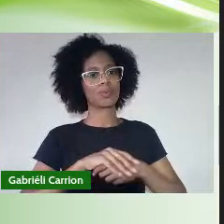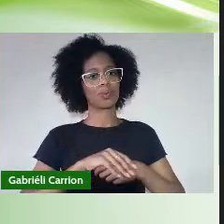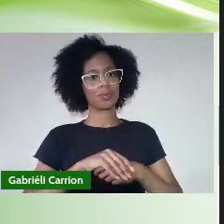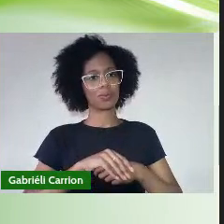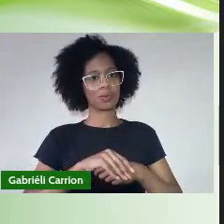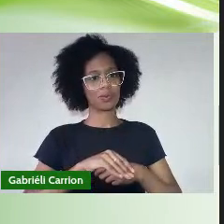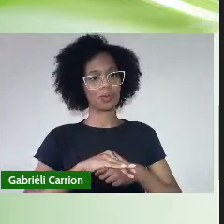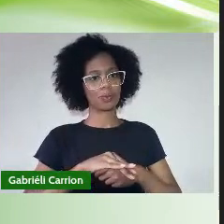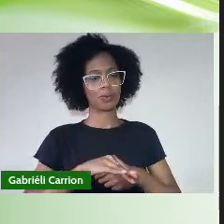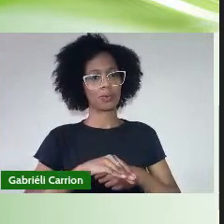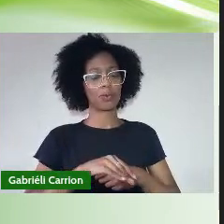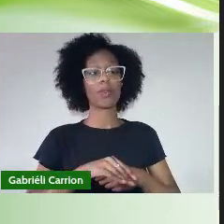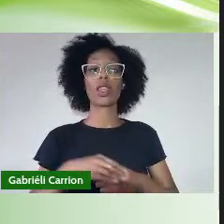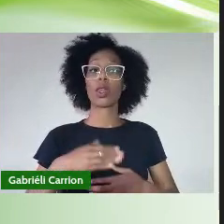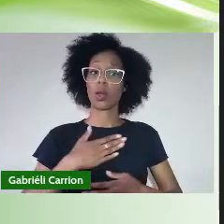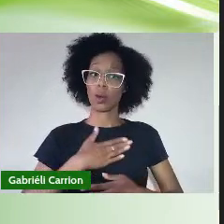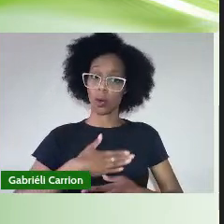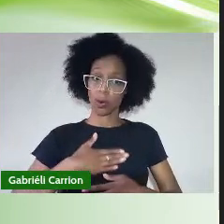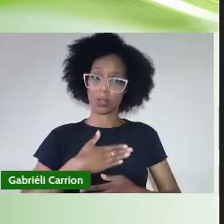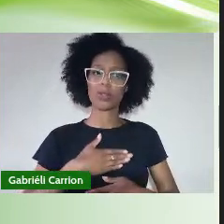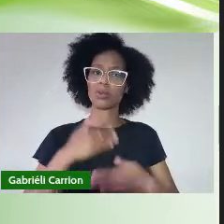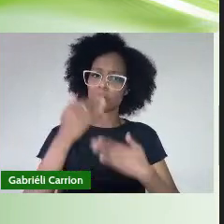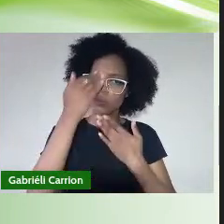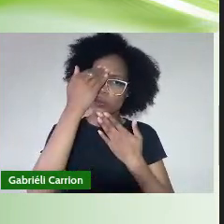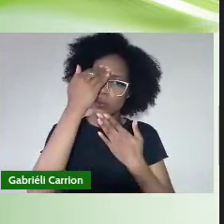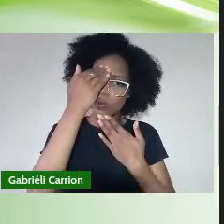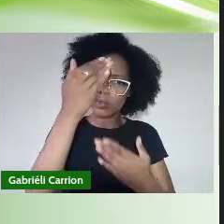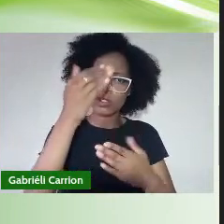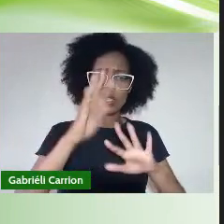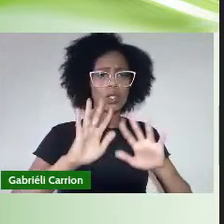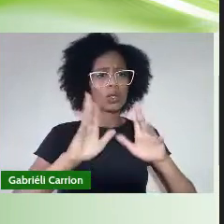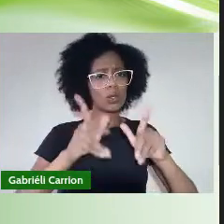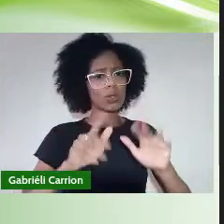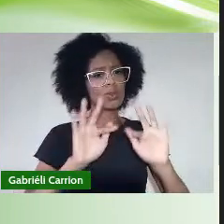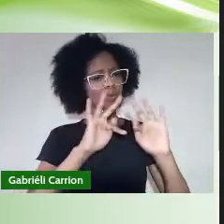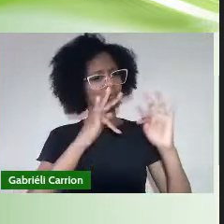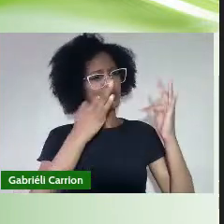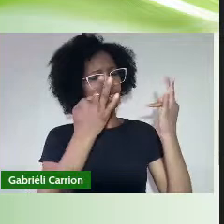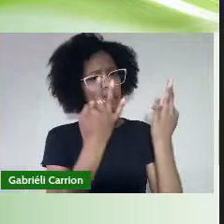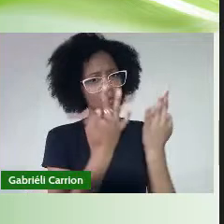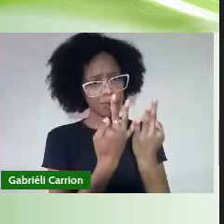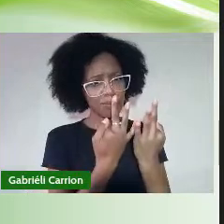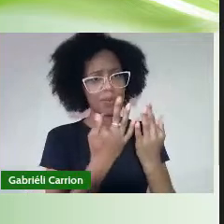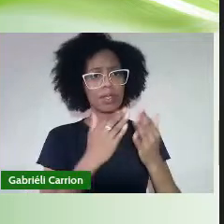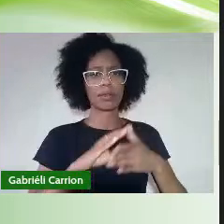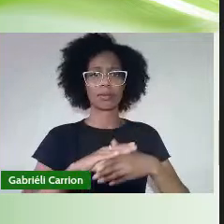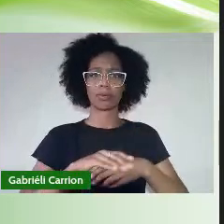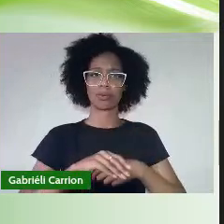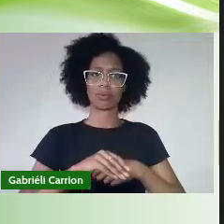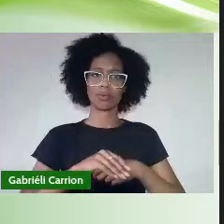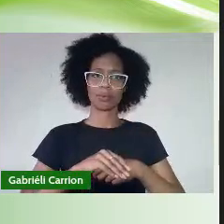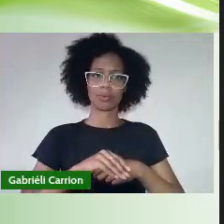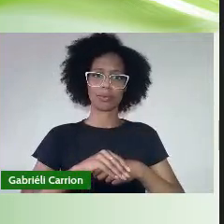Gostaria de agradecer aos familiares e amigos Durante todo esse processo